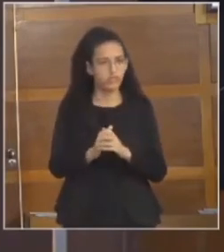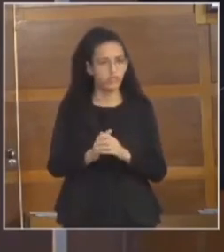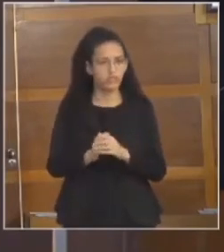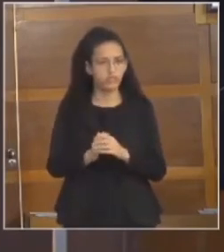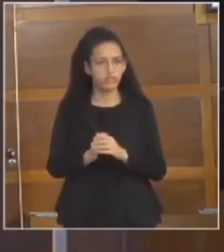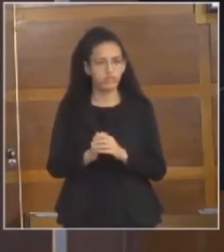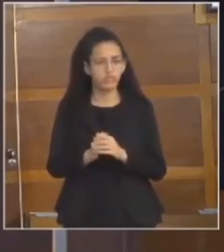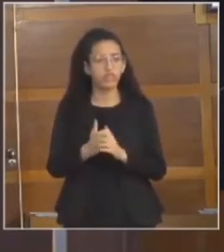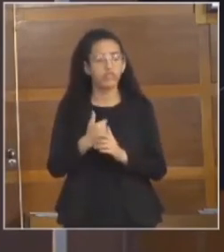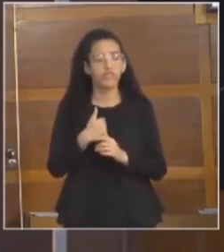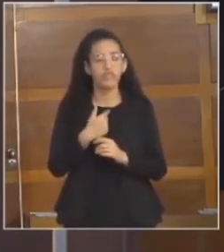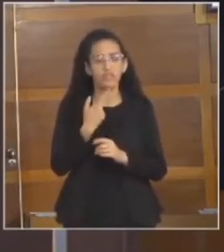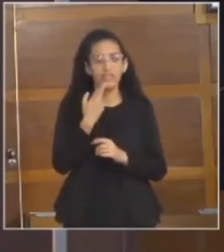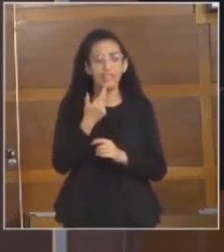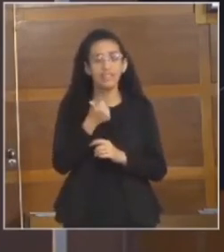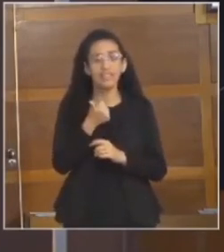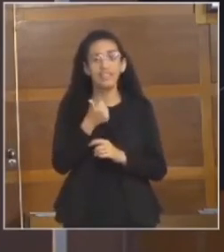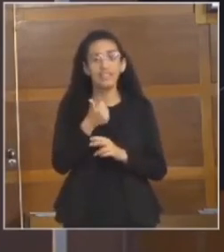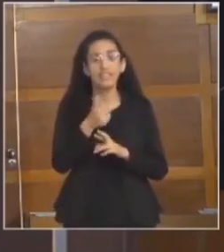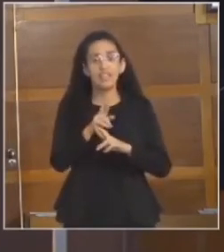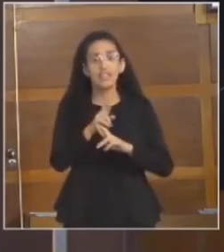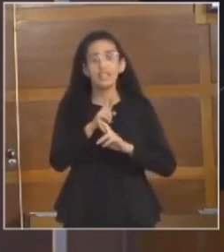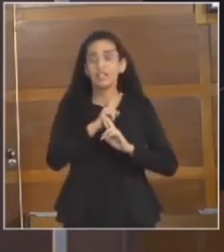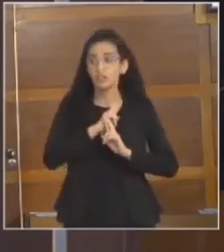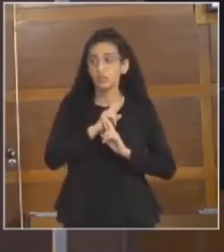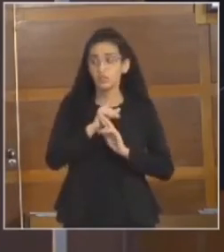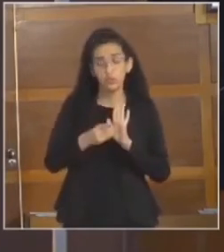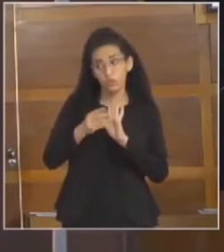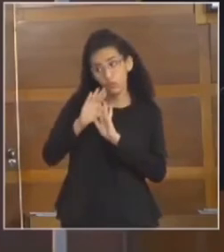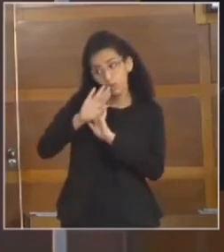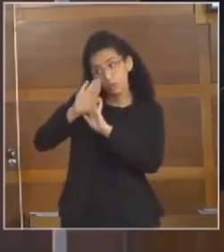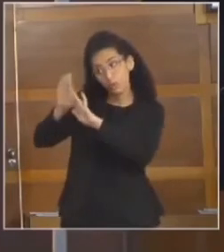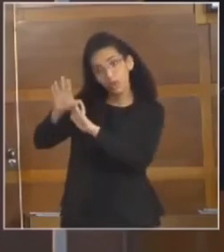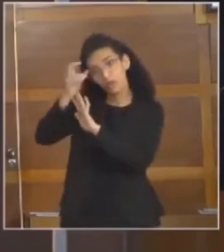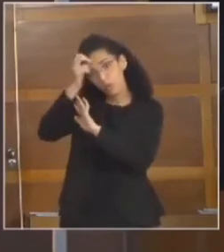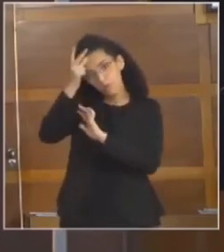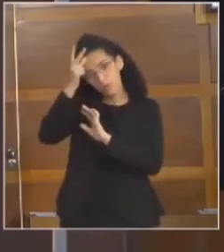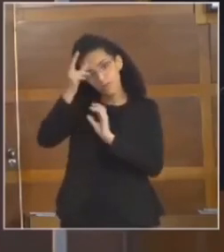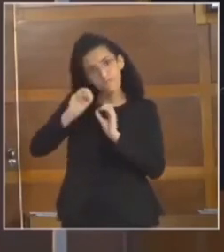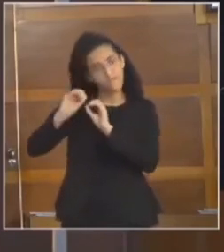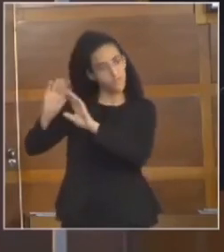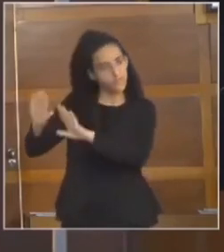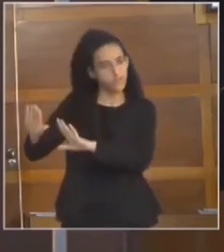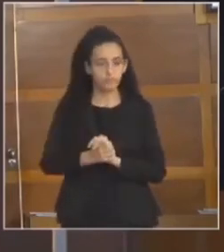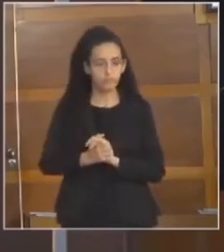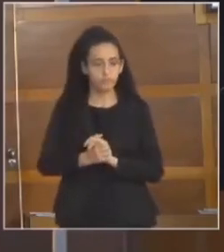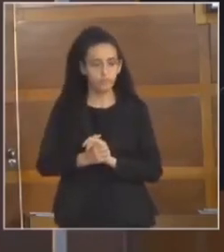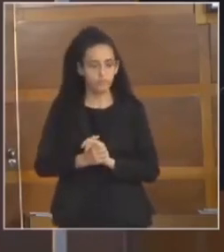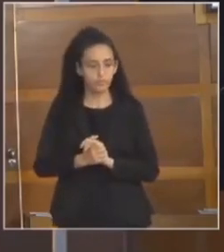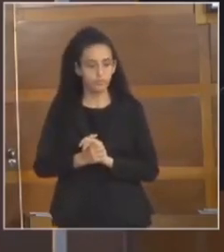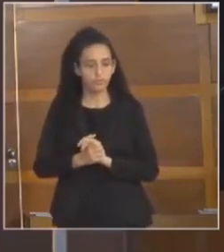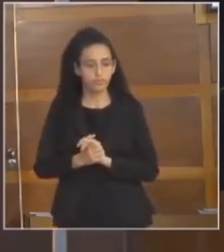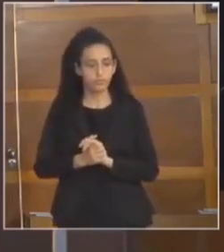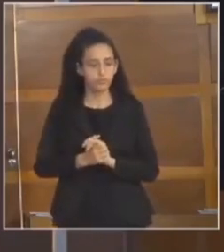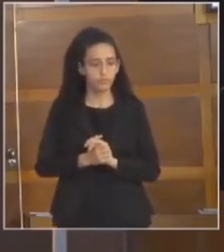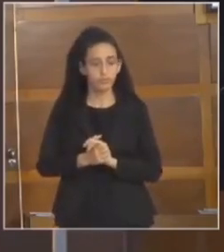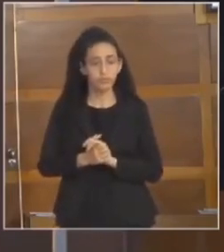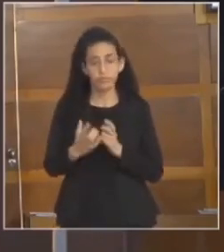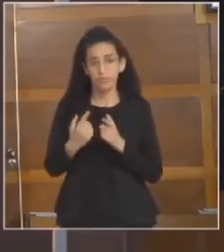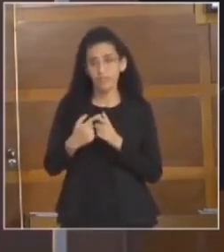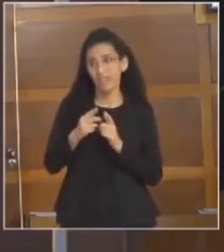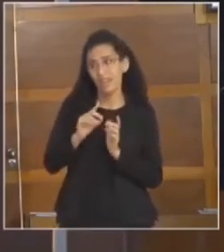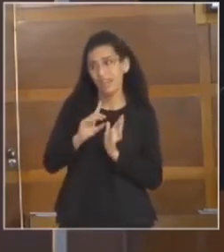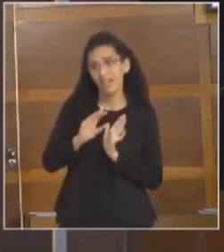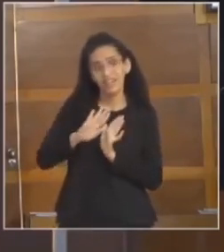contrário, eu coloquei 100% da responsabilidade do decreto na conta do prefeito Fernando de Jordão. É de exclusividade